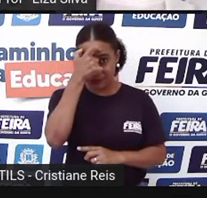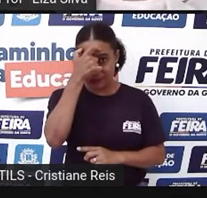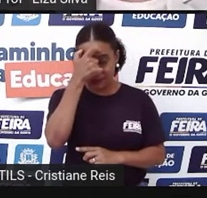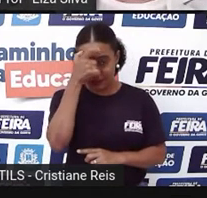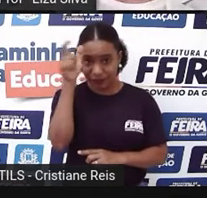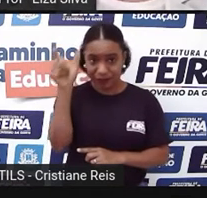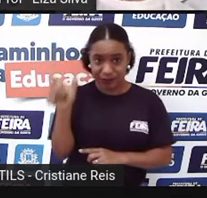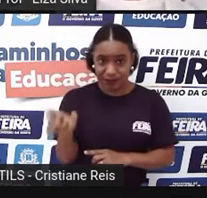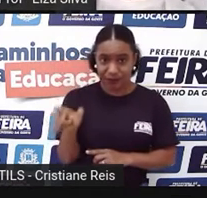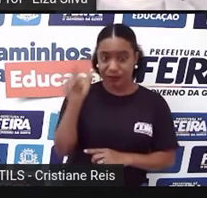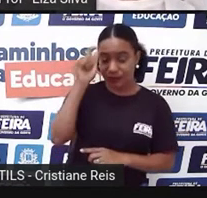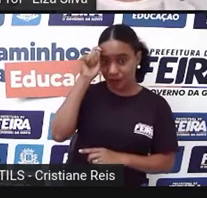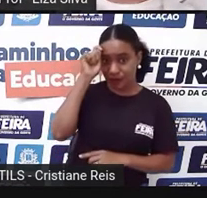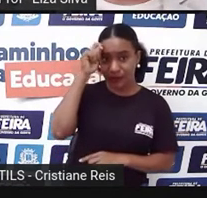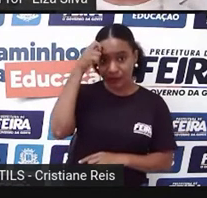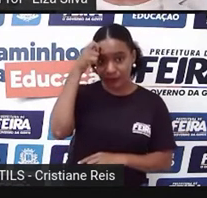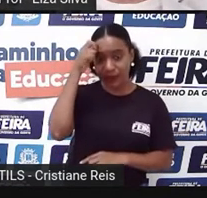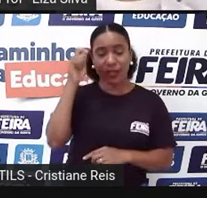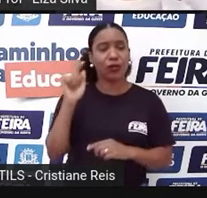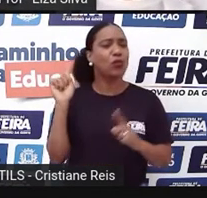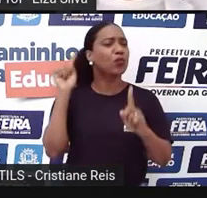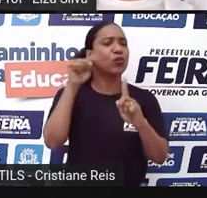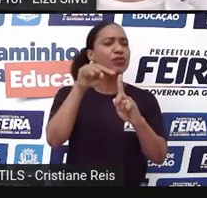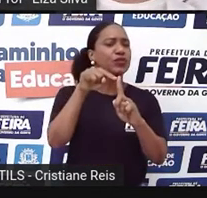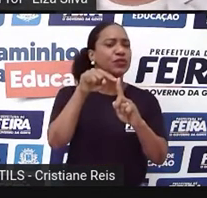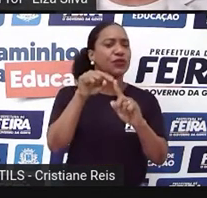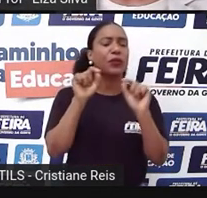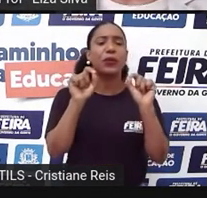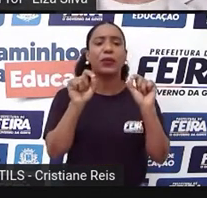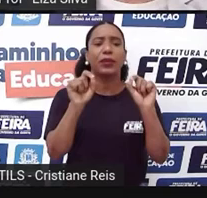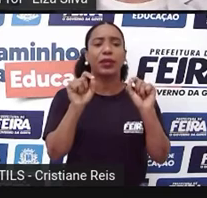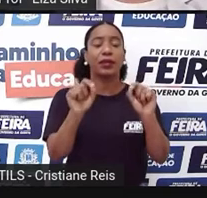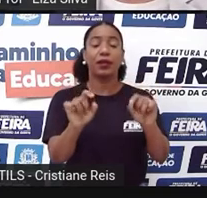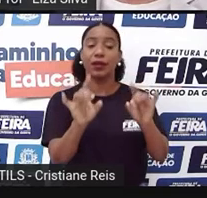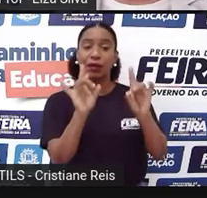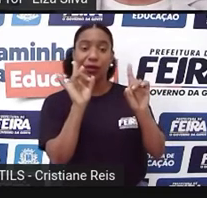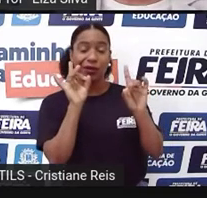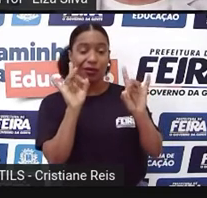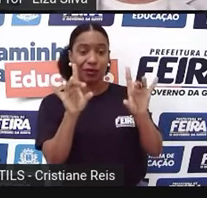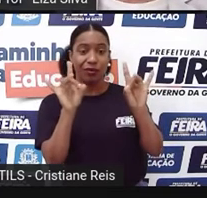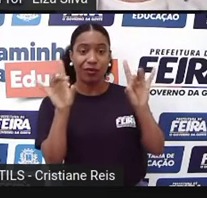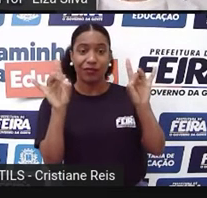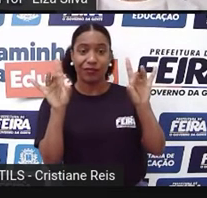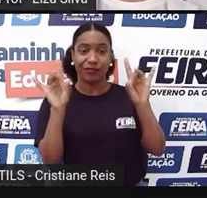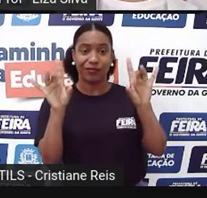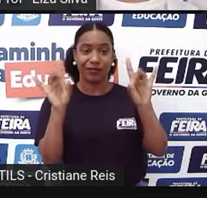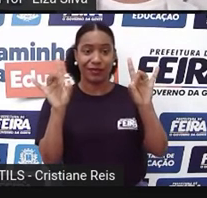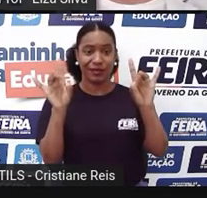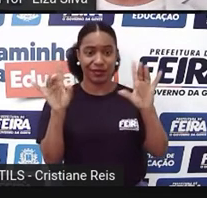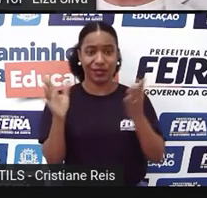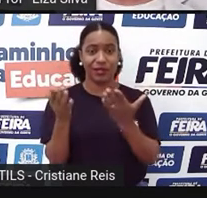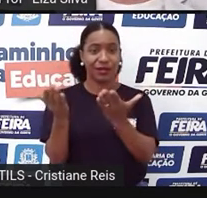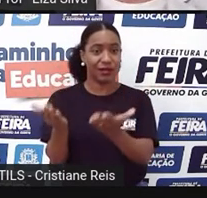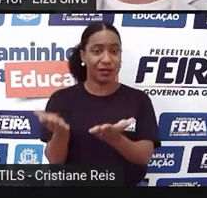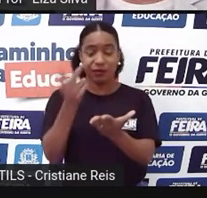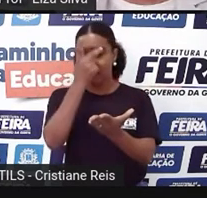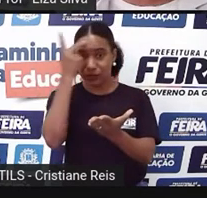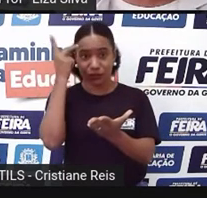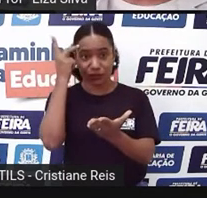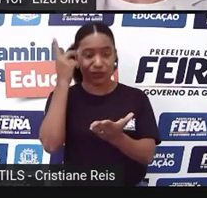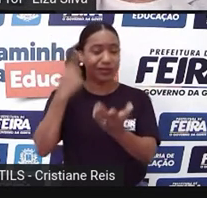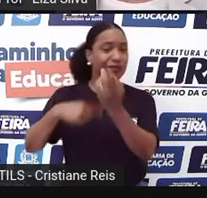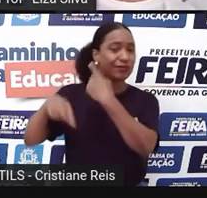objetivo de comemorar, de homenagear, as pessoas que deram contribuições para a